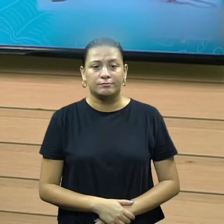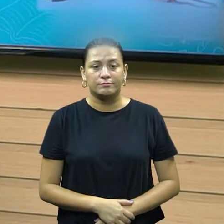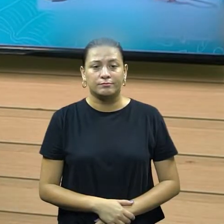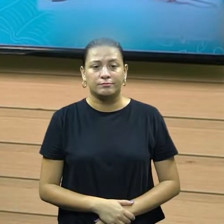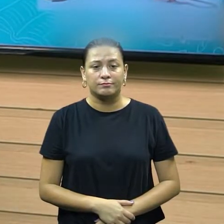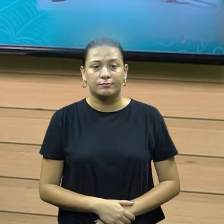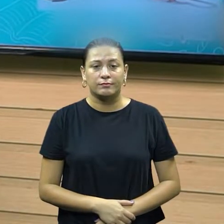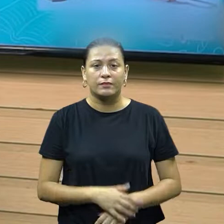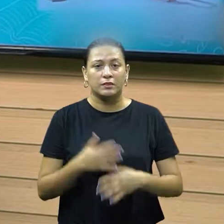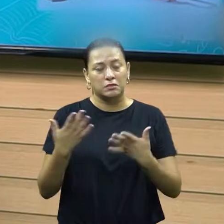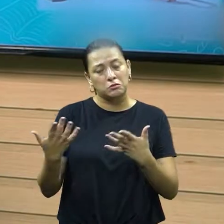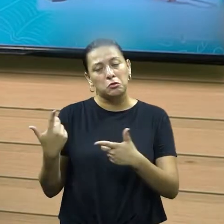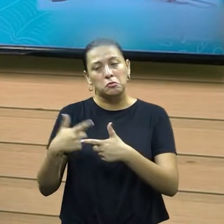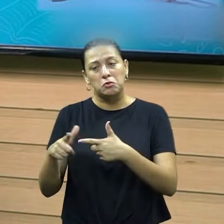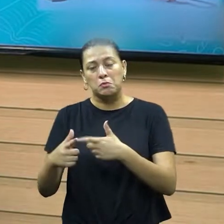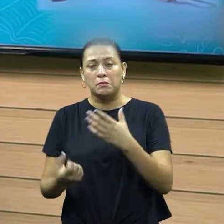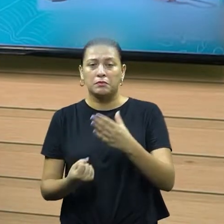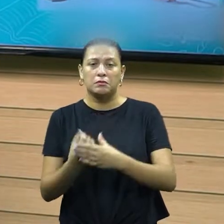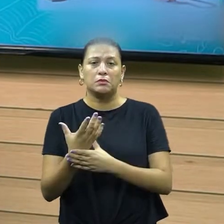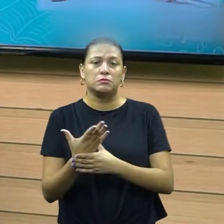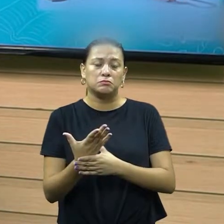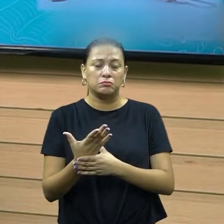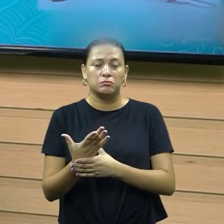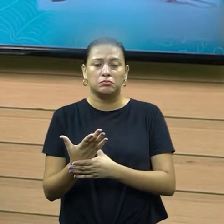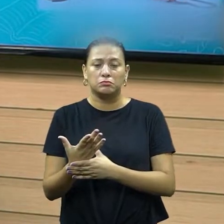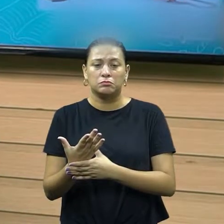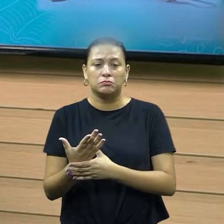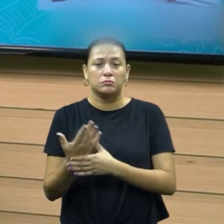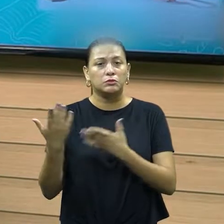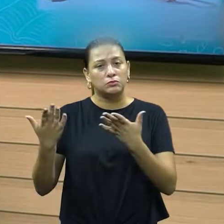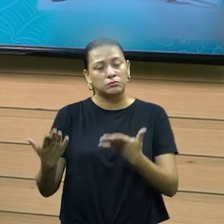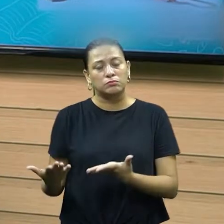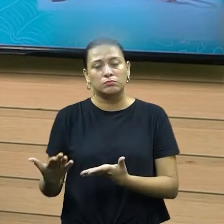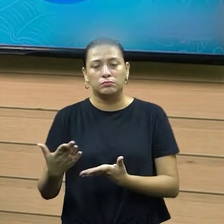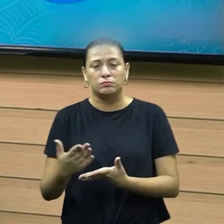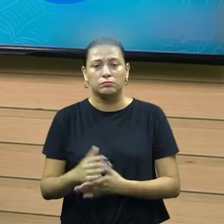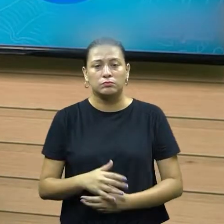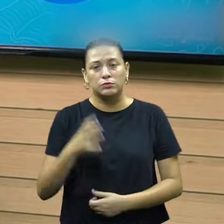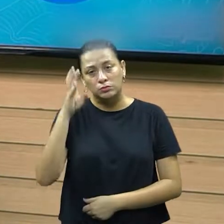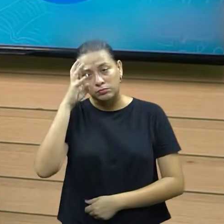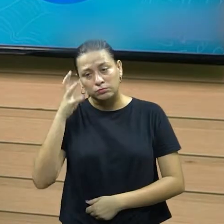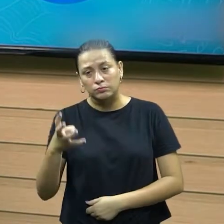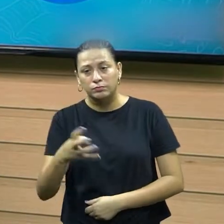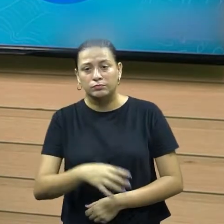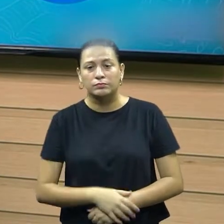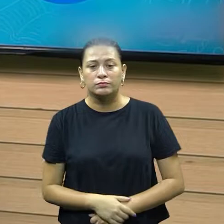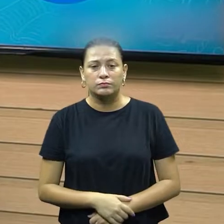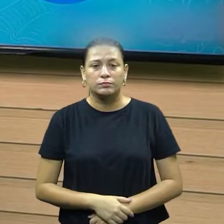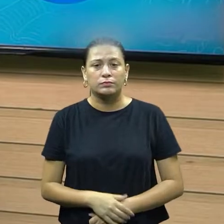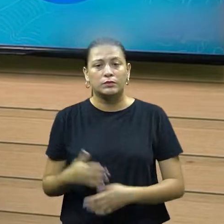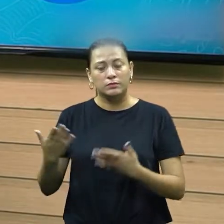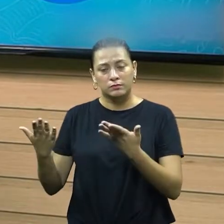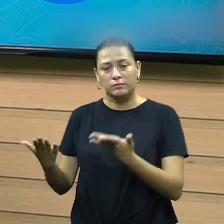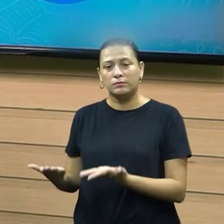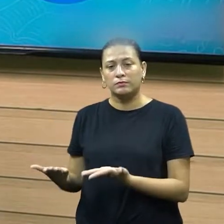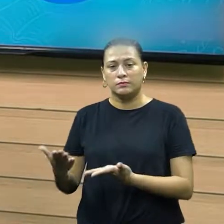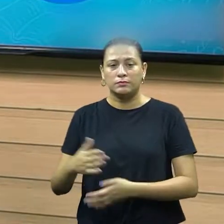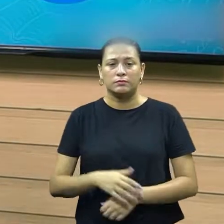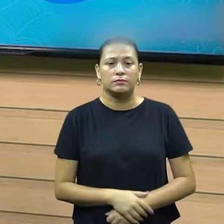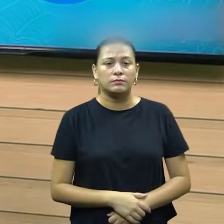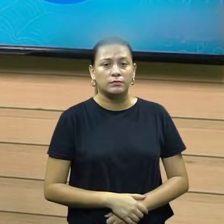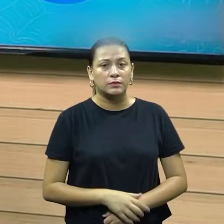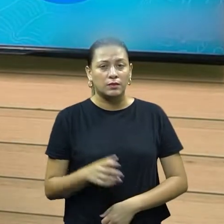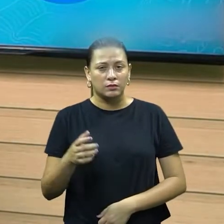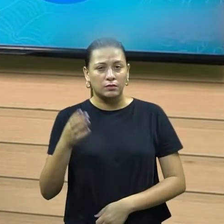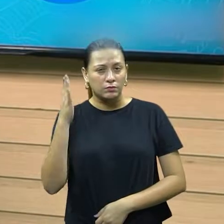vai surgir diante desse processo que ele chama de negociação. Então, aqui nós ficamos, Carlos Alonso, nós